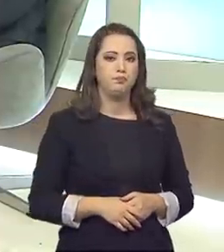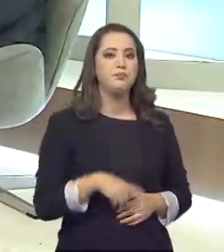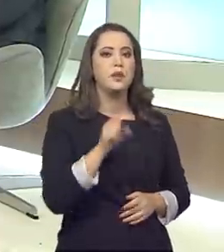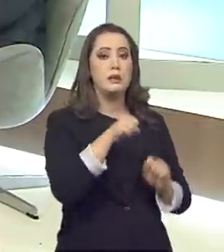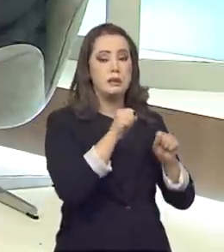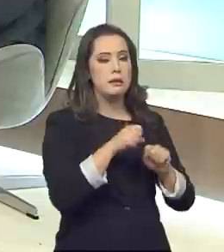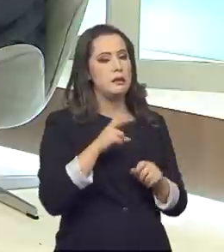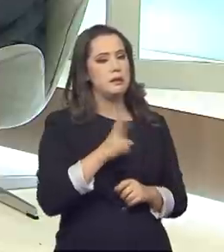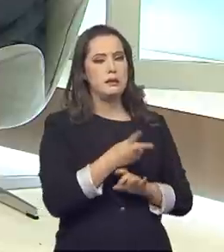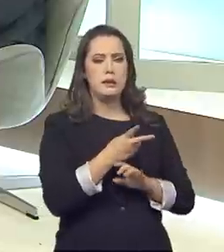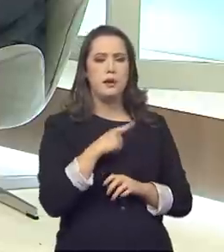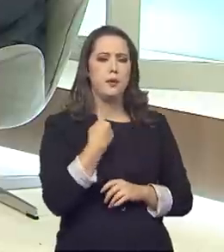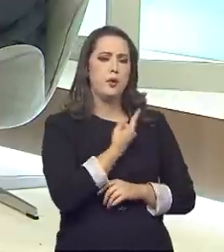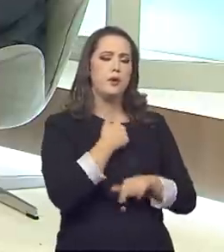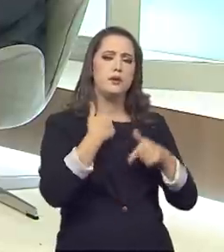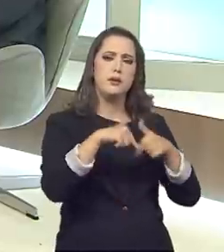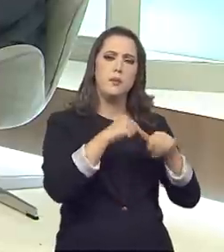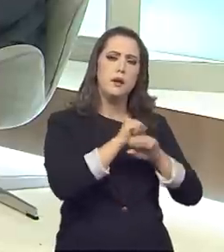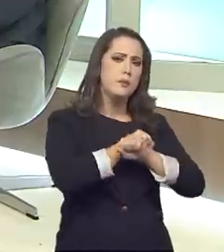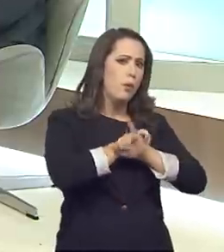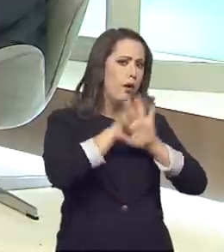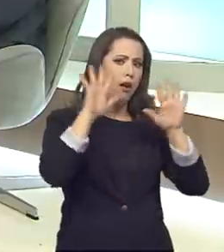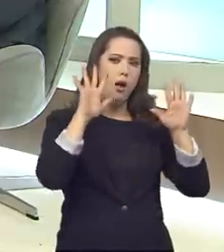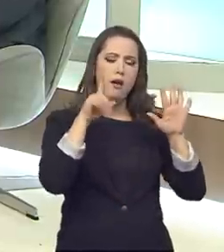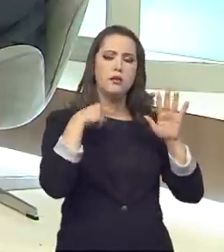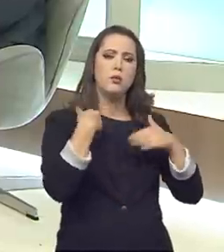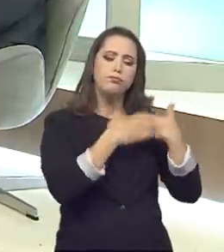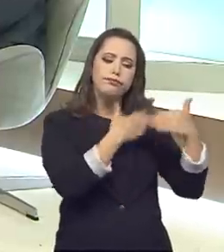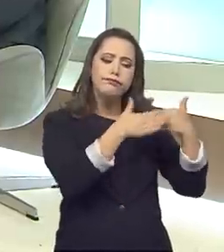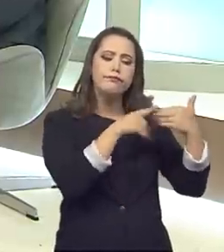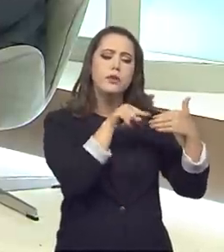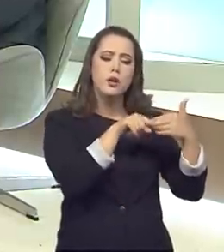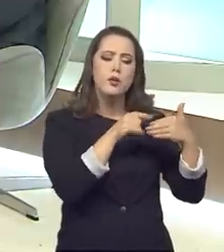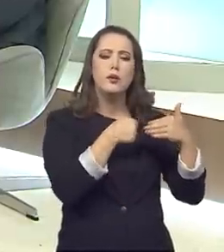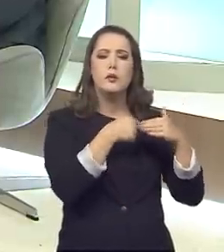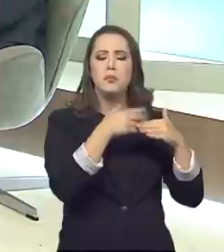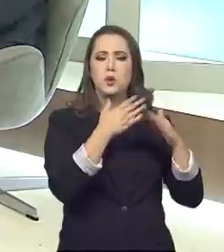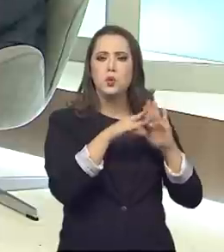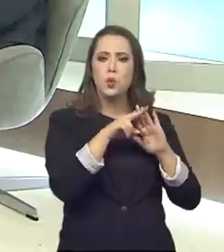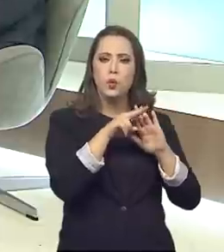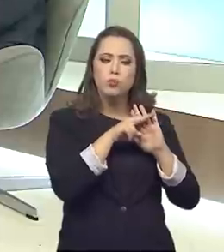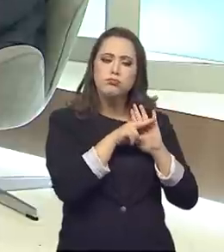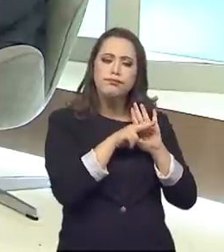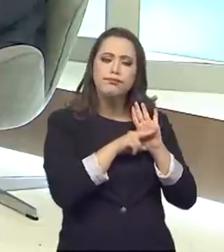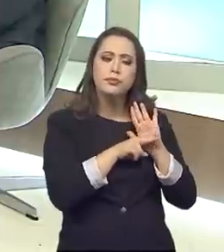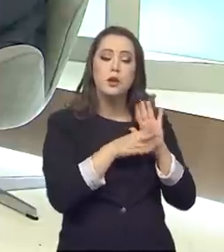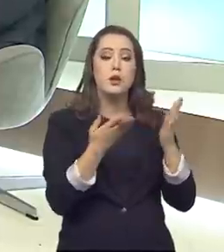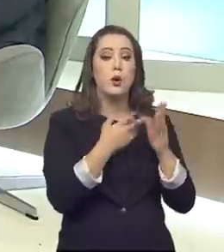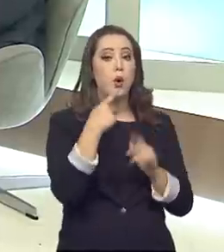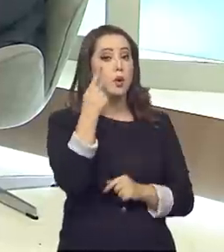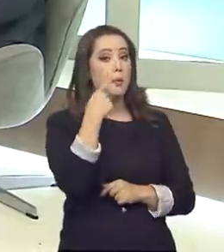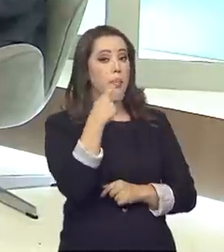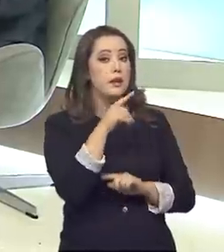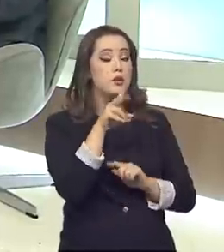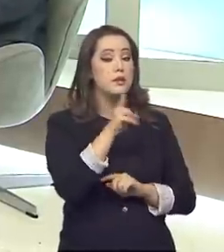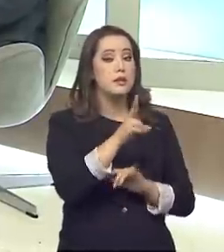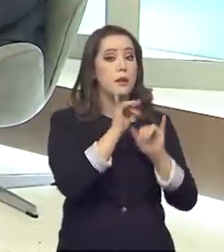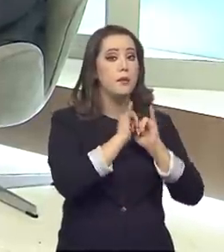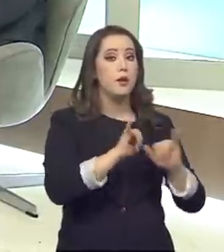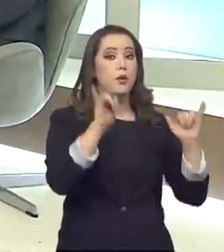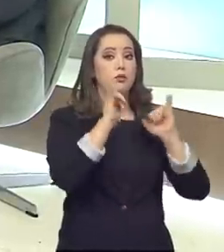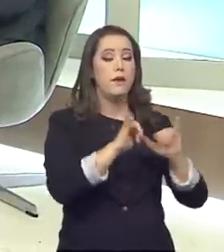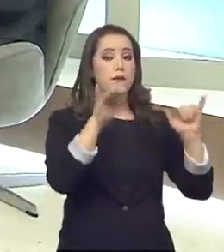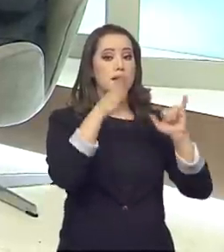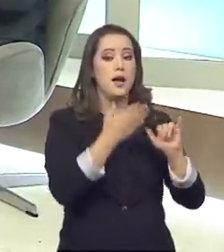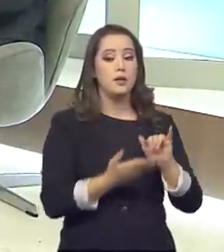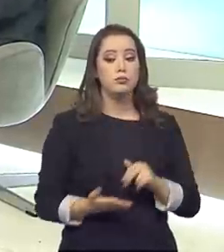transparência. Então, esse processo, desde o início do modelo regulatório e agora da política, está sendo comunicado na página do